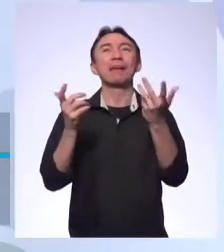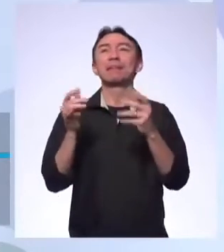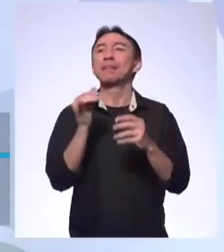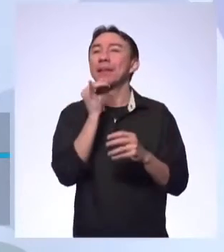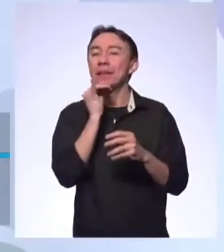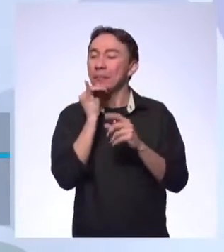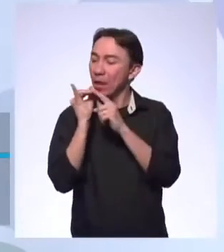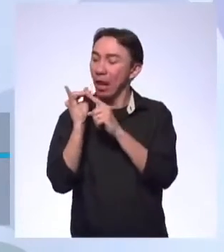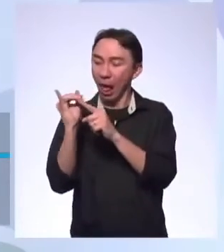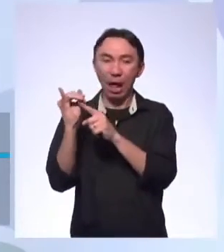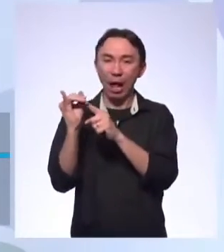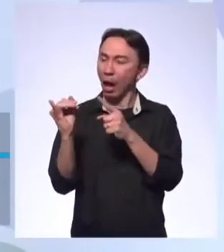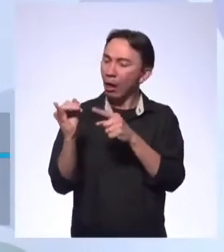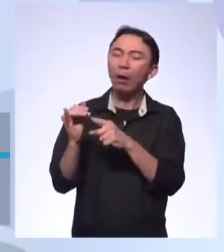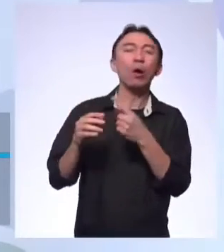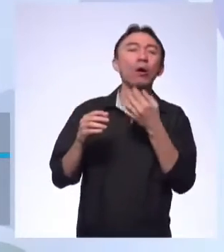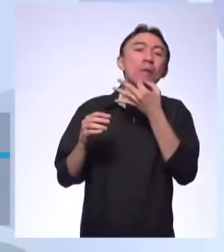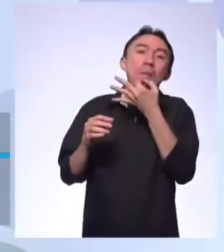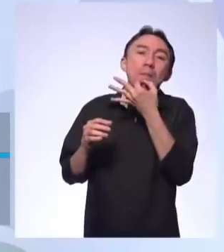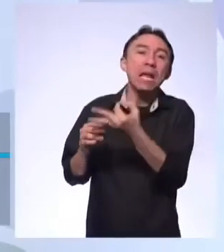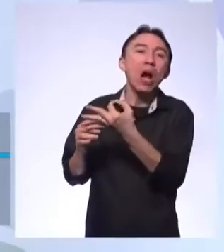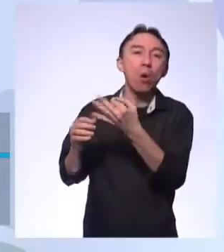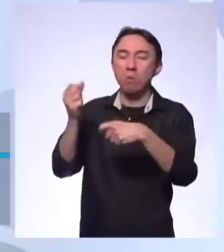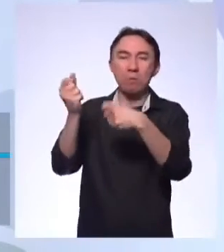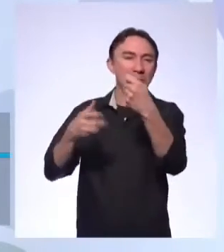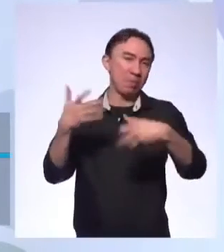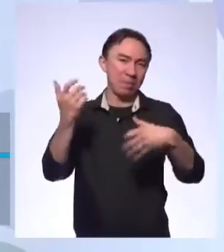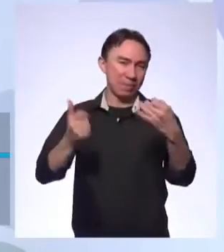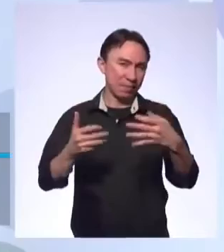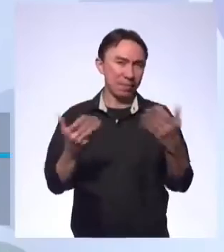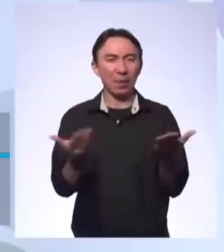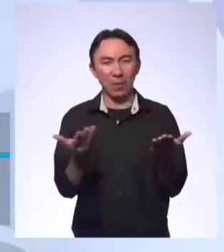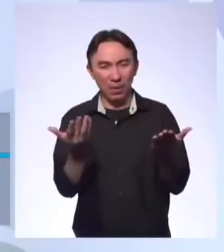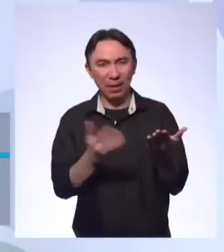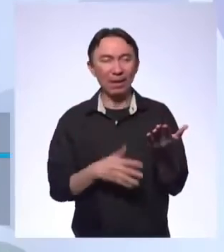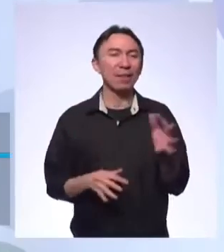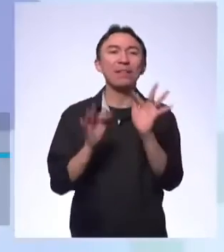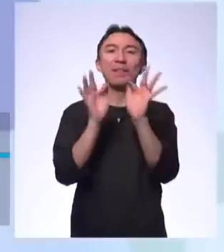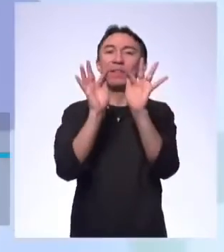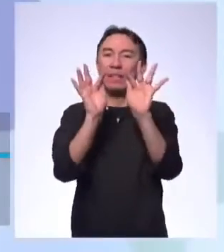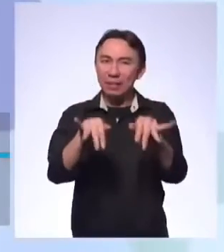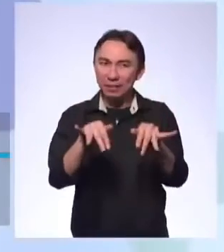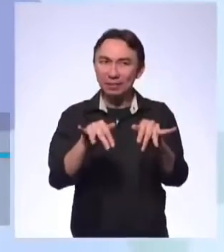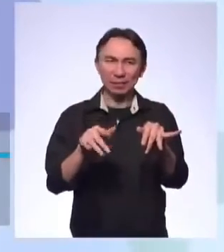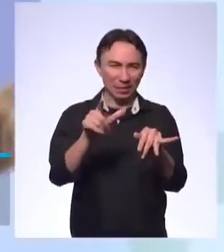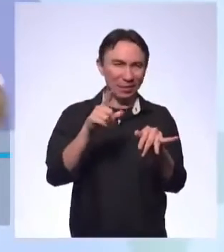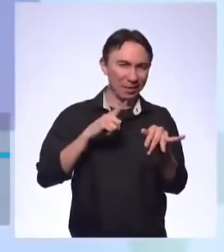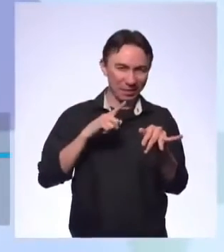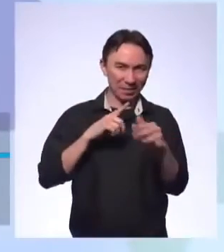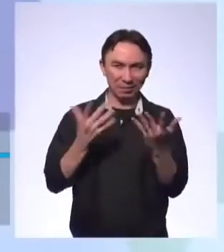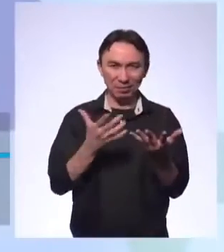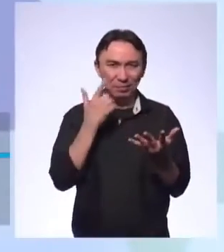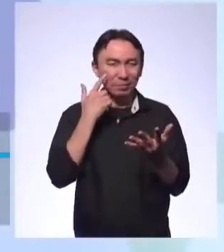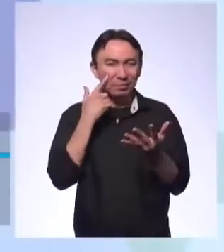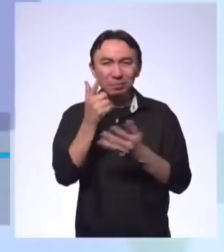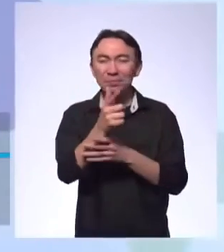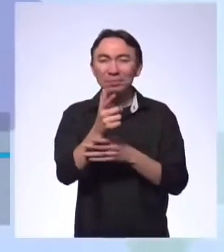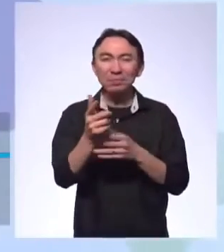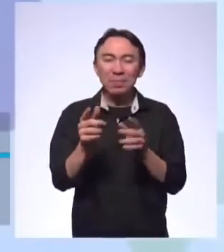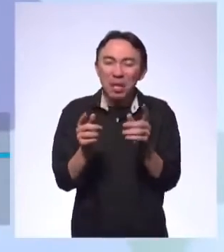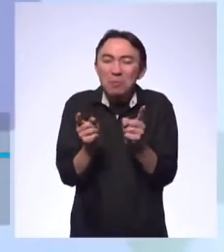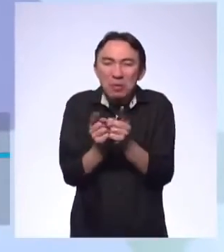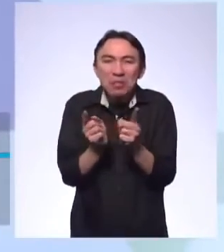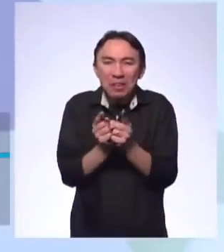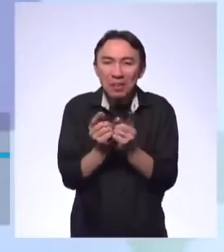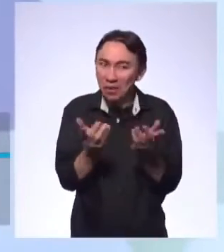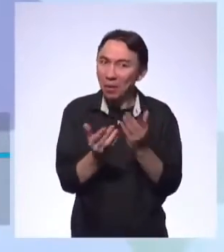em torno daquele. Agora ela vai finalizar. Olha, como você só ficou com os pequenininhos, eu vou começar e você fica com um grandão. bom, eu